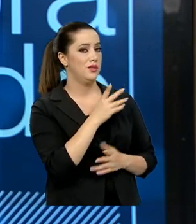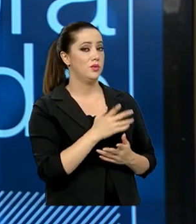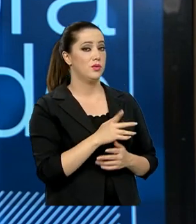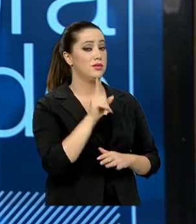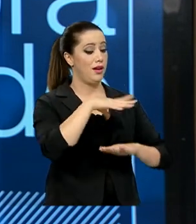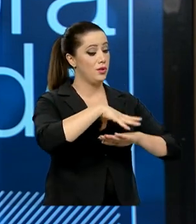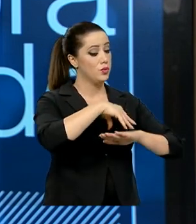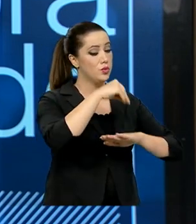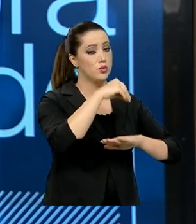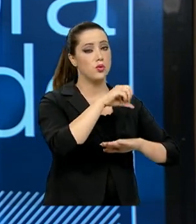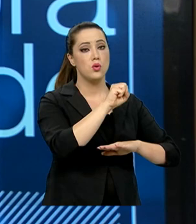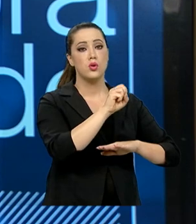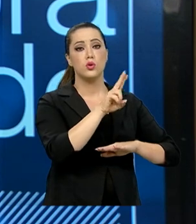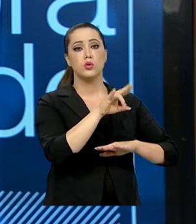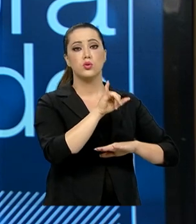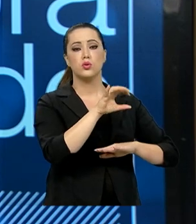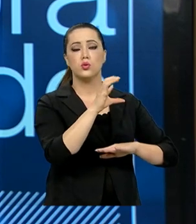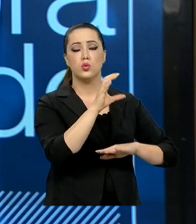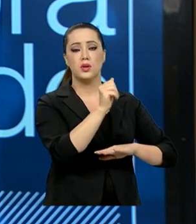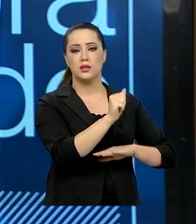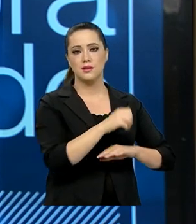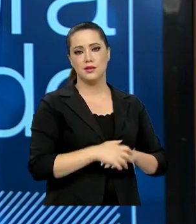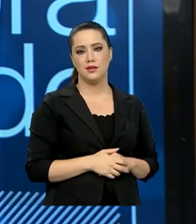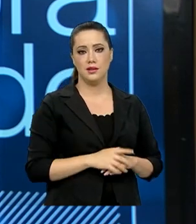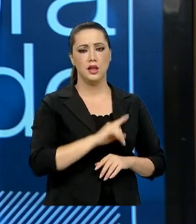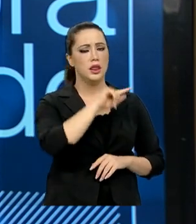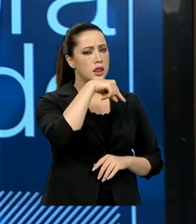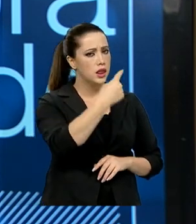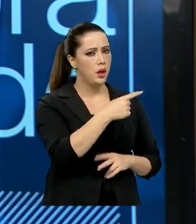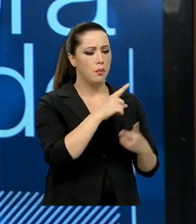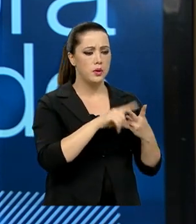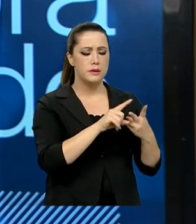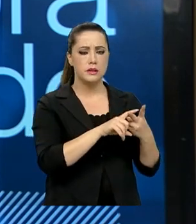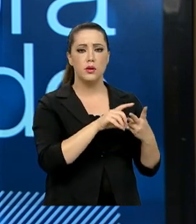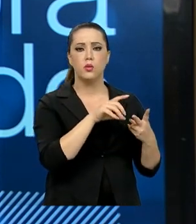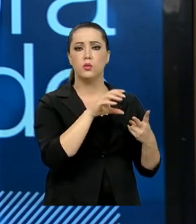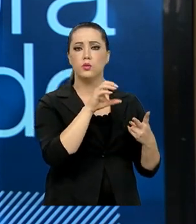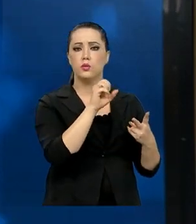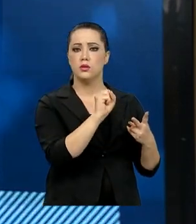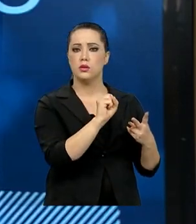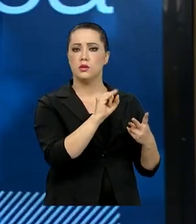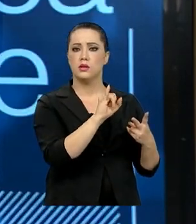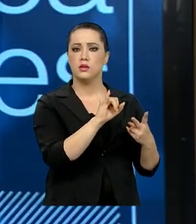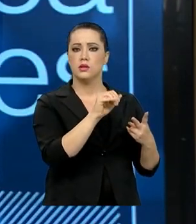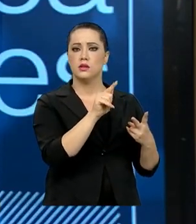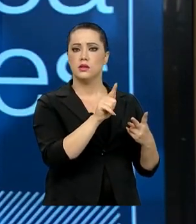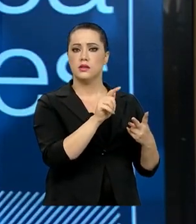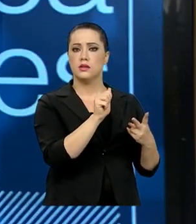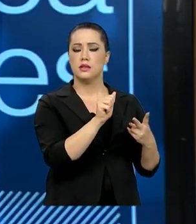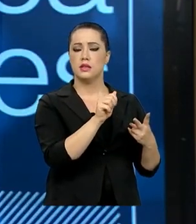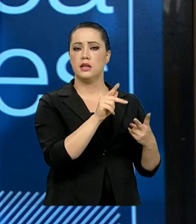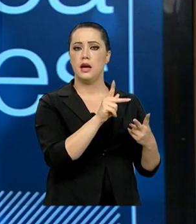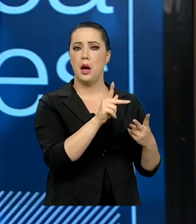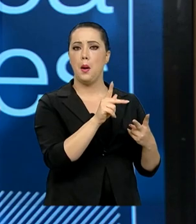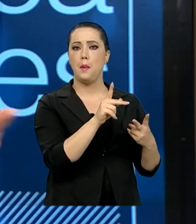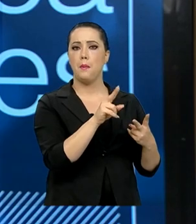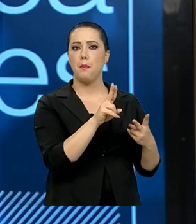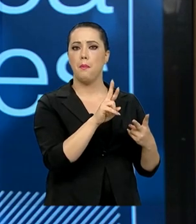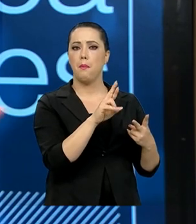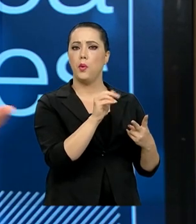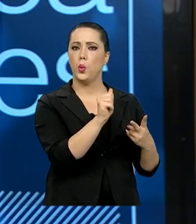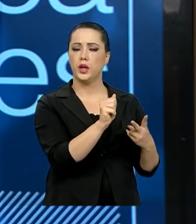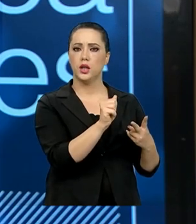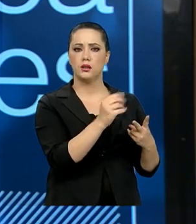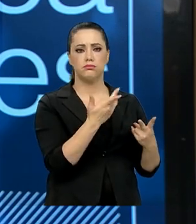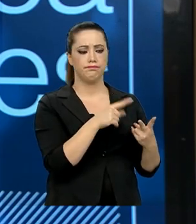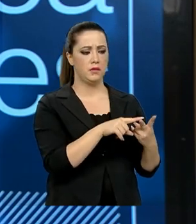Suíça. Em segundo lugar, vem Singapur, um paizinho pequenininho. Você atravessa em poucas horas o país.